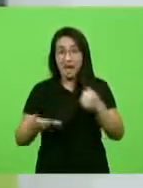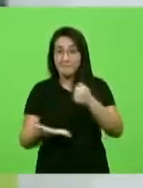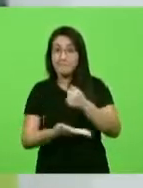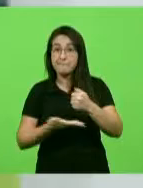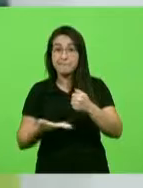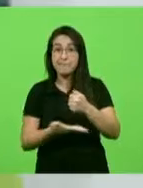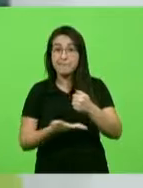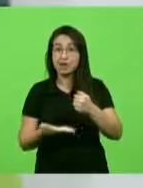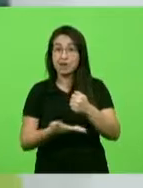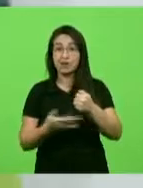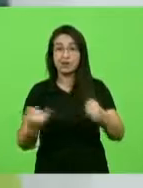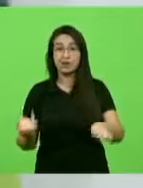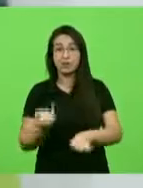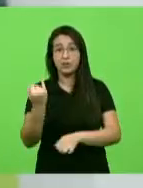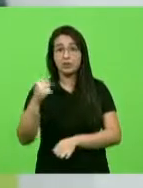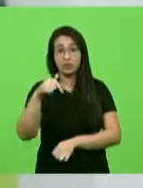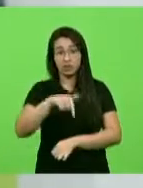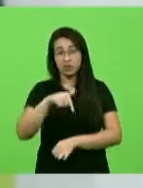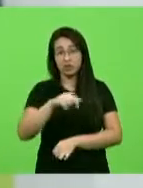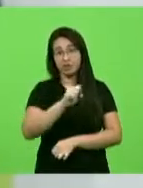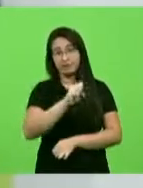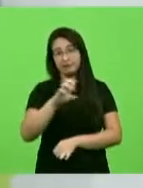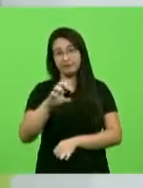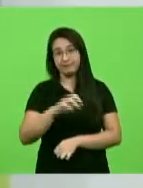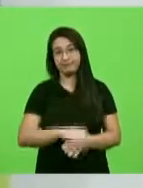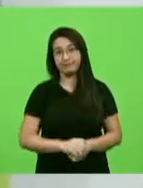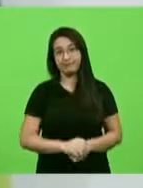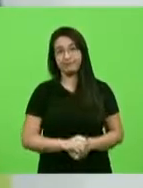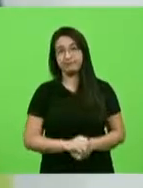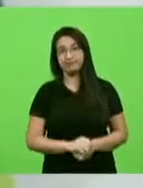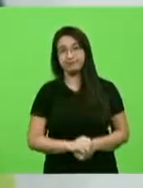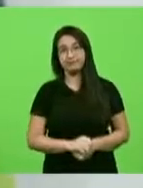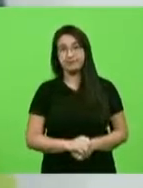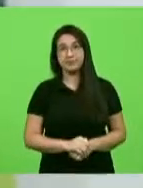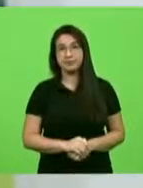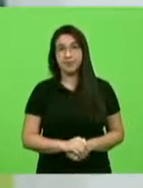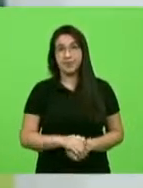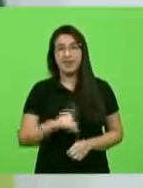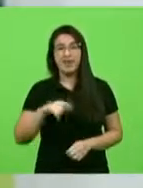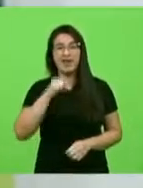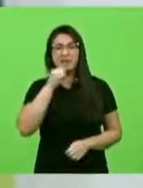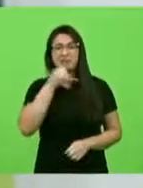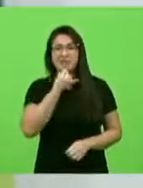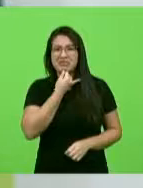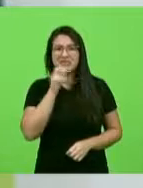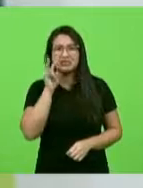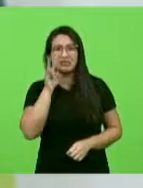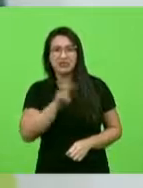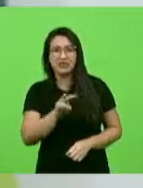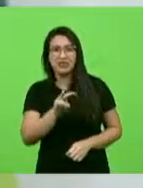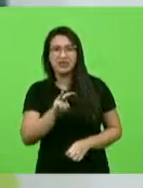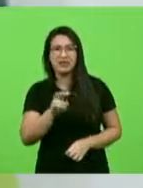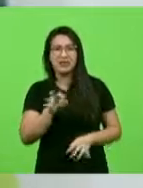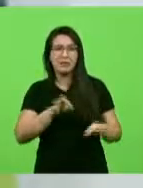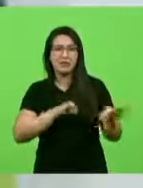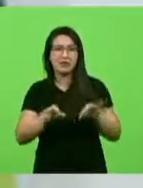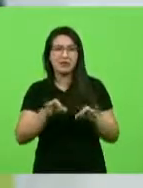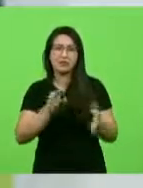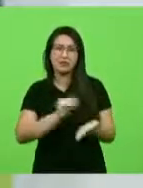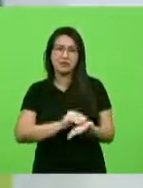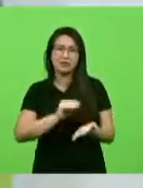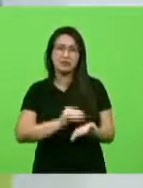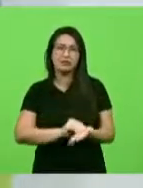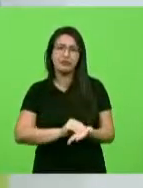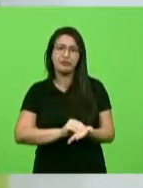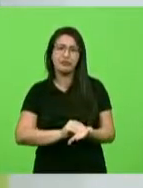sustenta esse estado de pé é muito triste quando a gente vê que não está sendo trabalhado com planejamento esses recursos